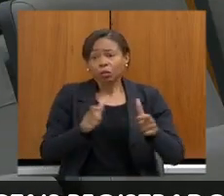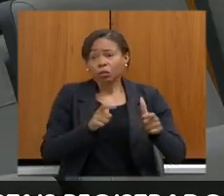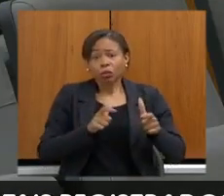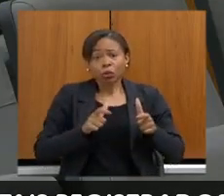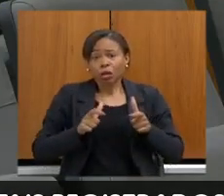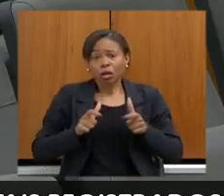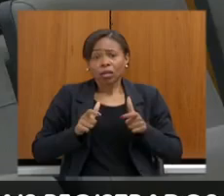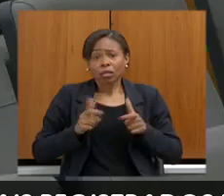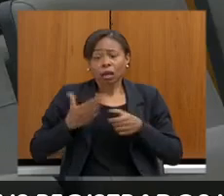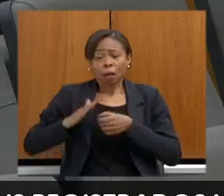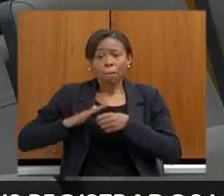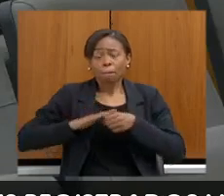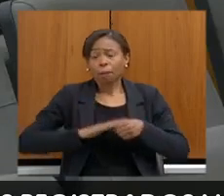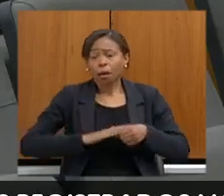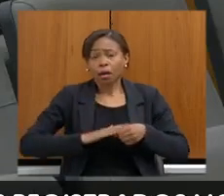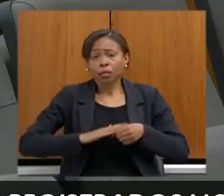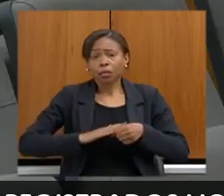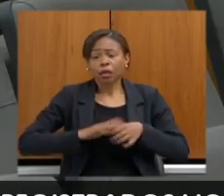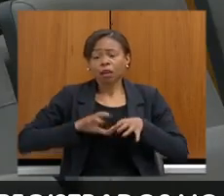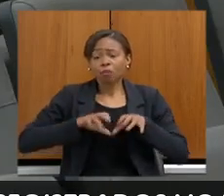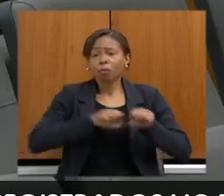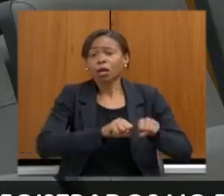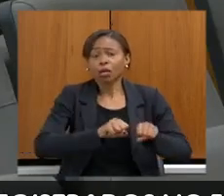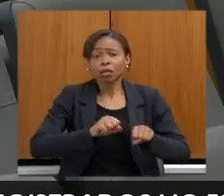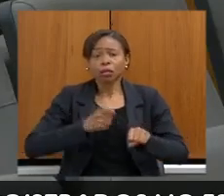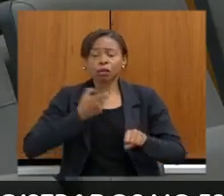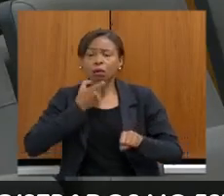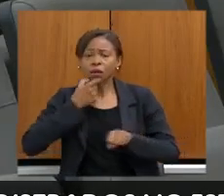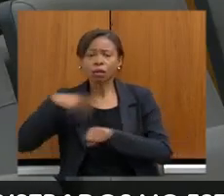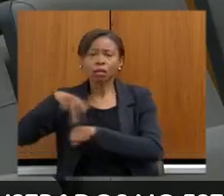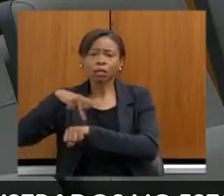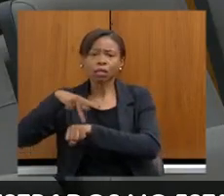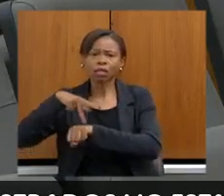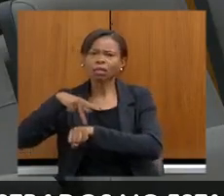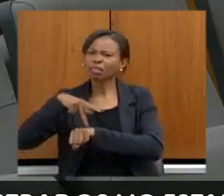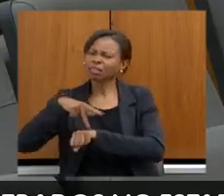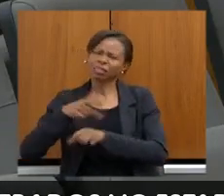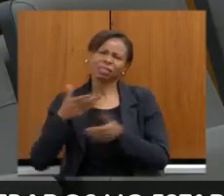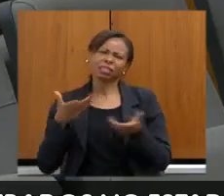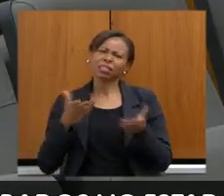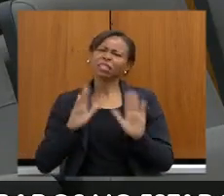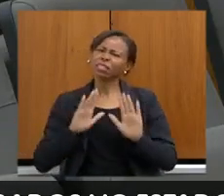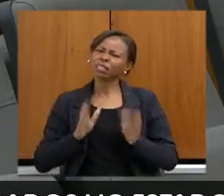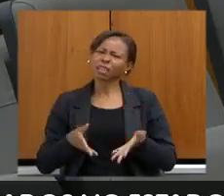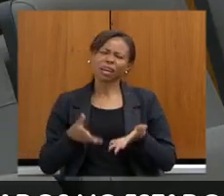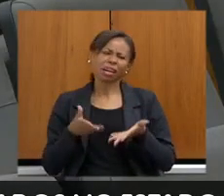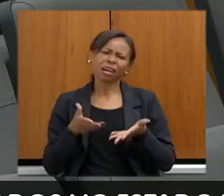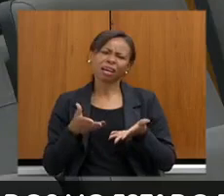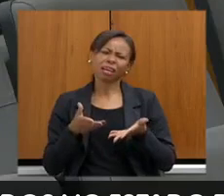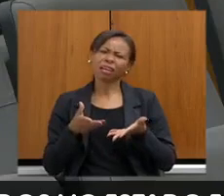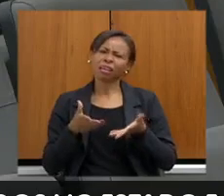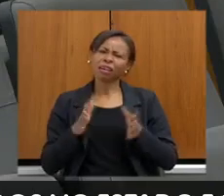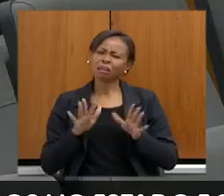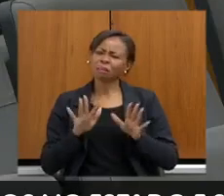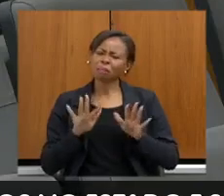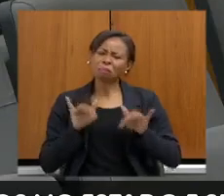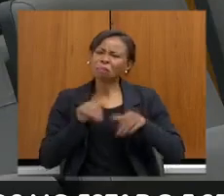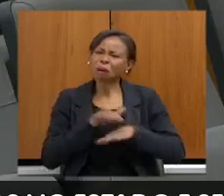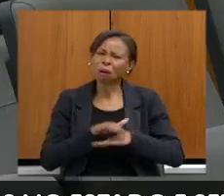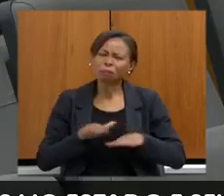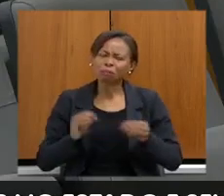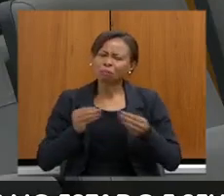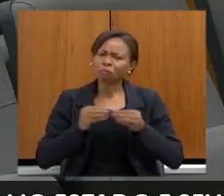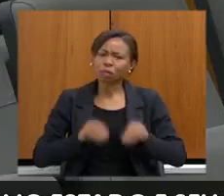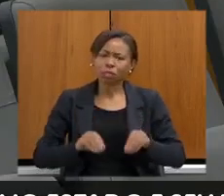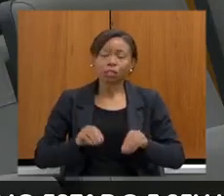está provado que é totalmente fracassado. Nós fomos atingidos pela barragem B3 e